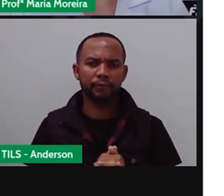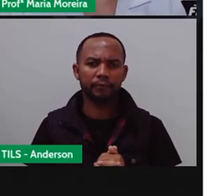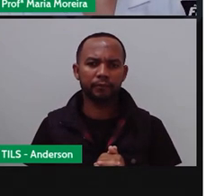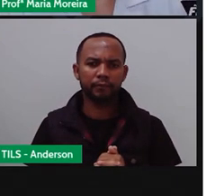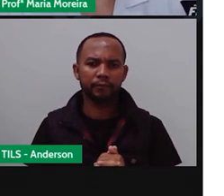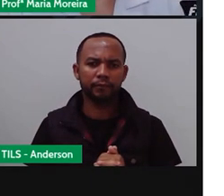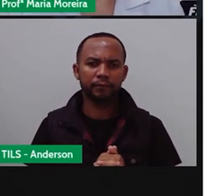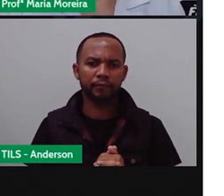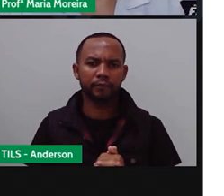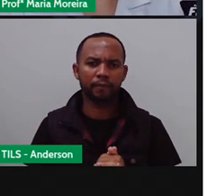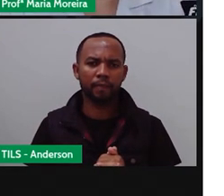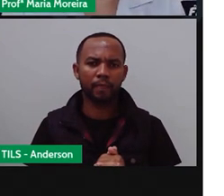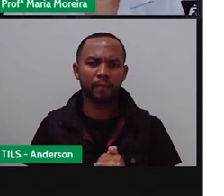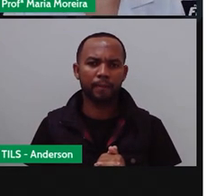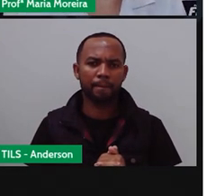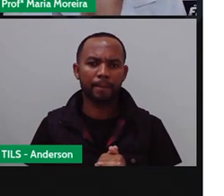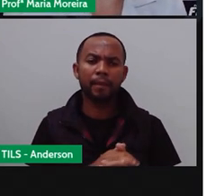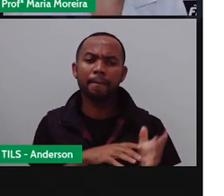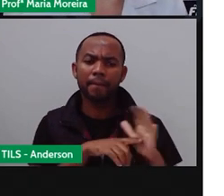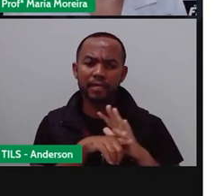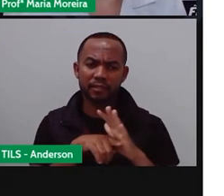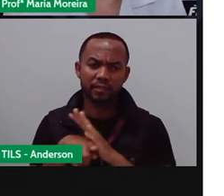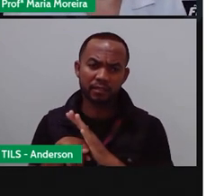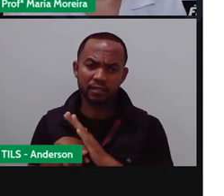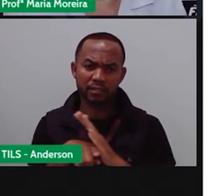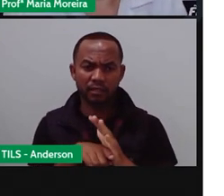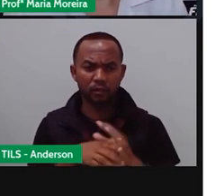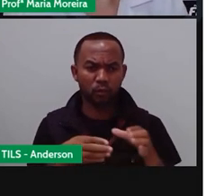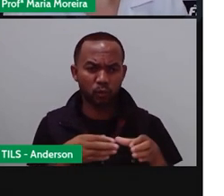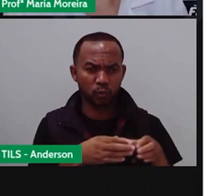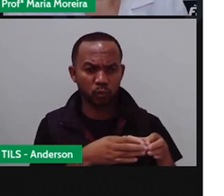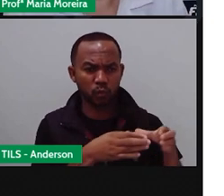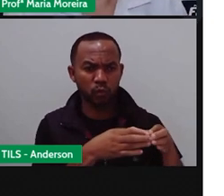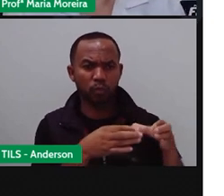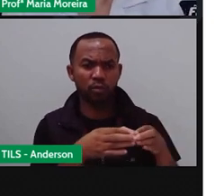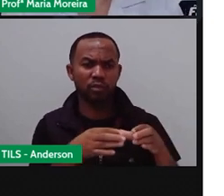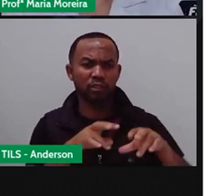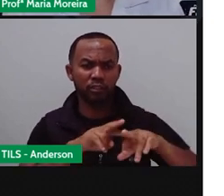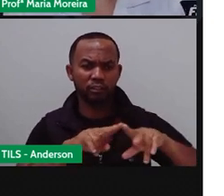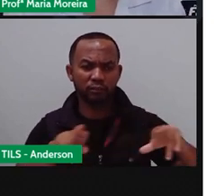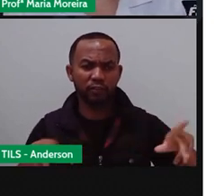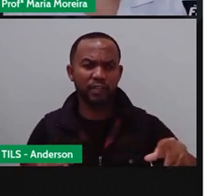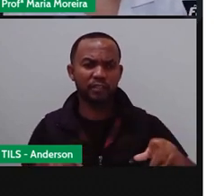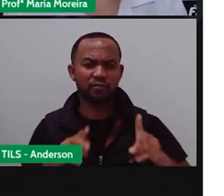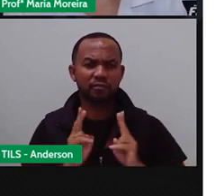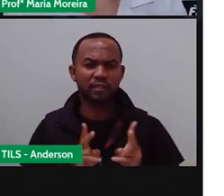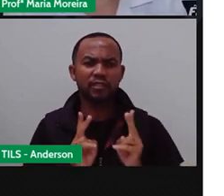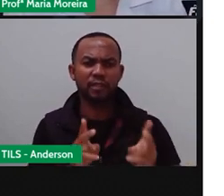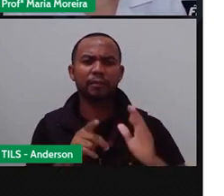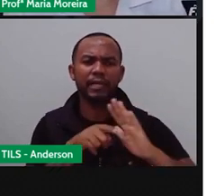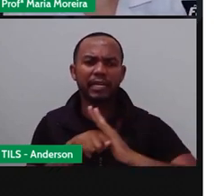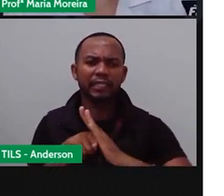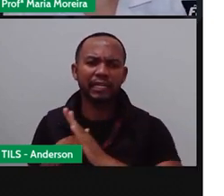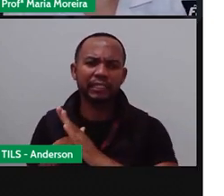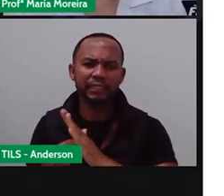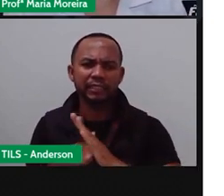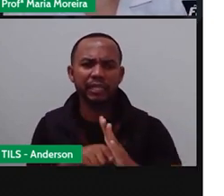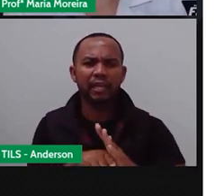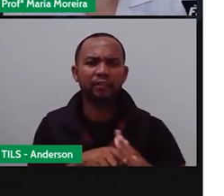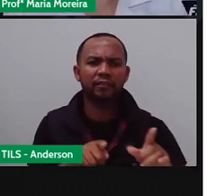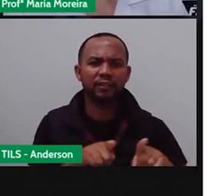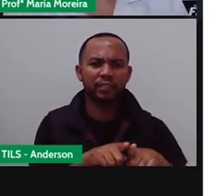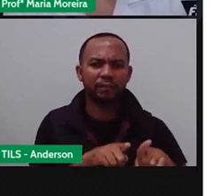Bom, os dados, né, desses pesquisadores, dessas organizações, eles são analisados e publicados normalmente